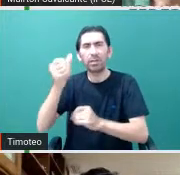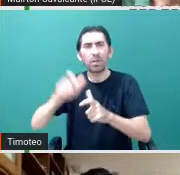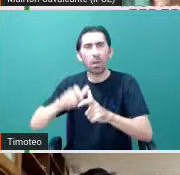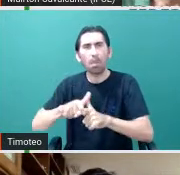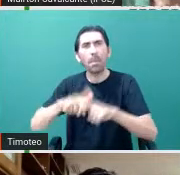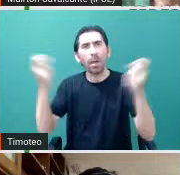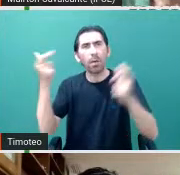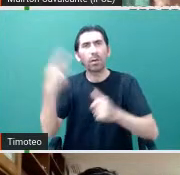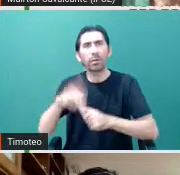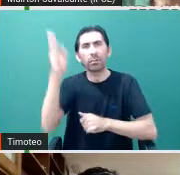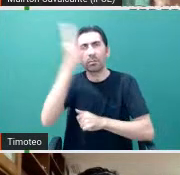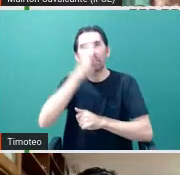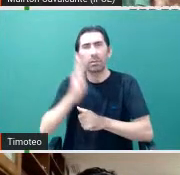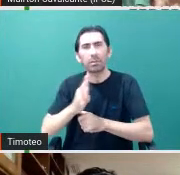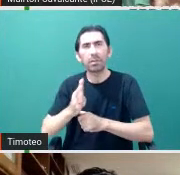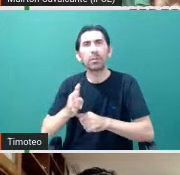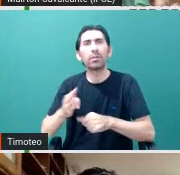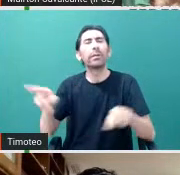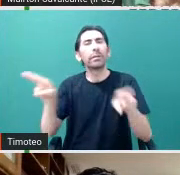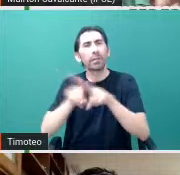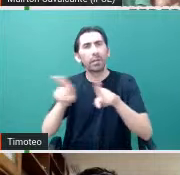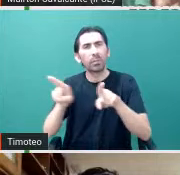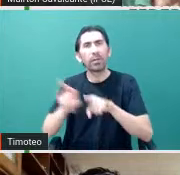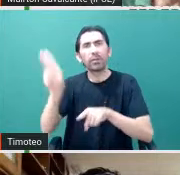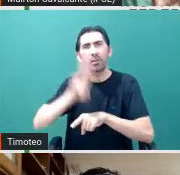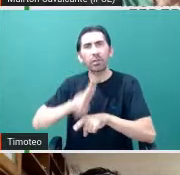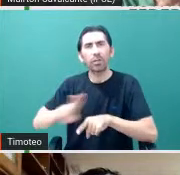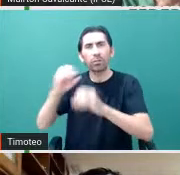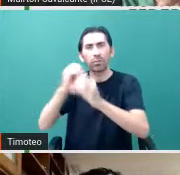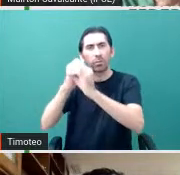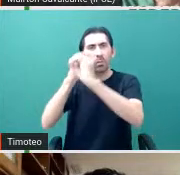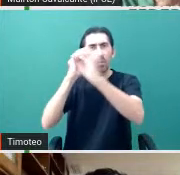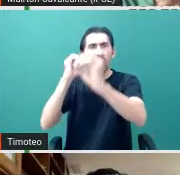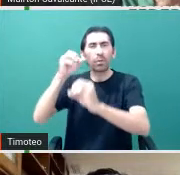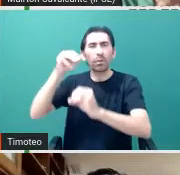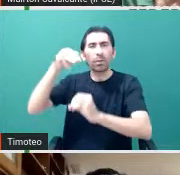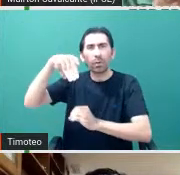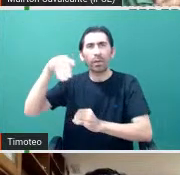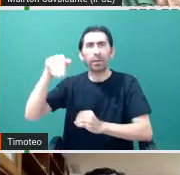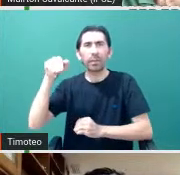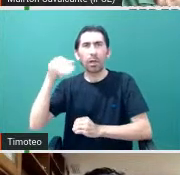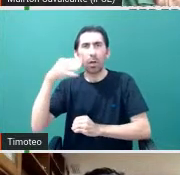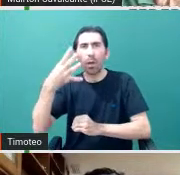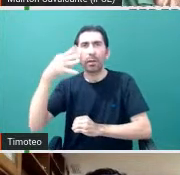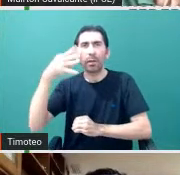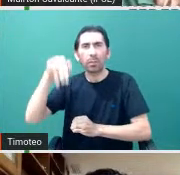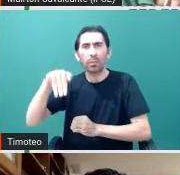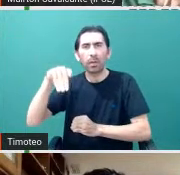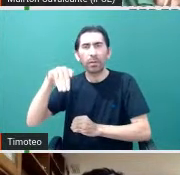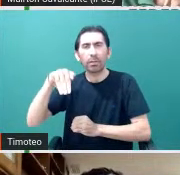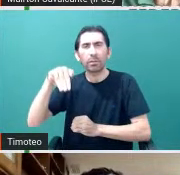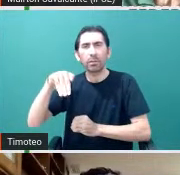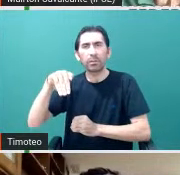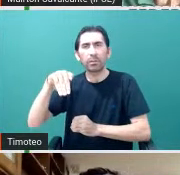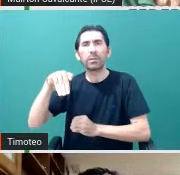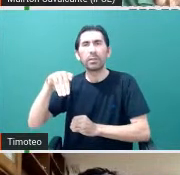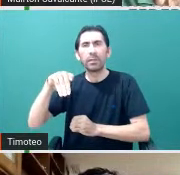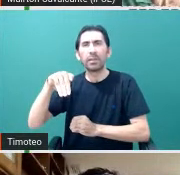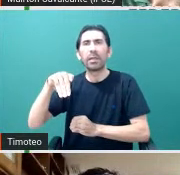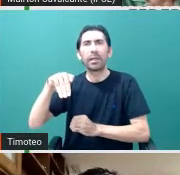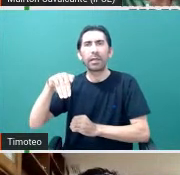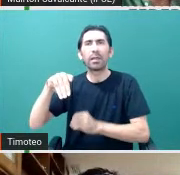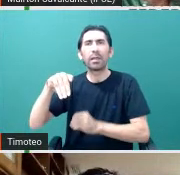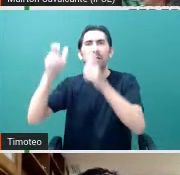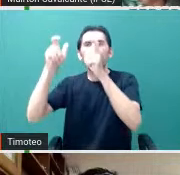mas também uso o telescópio de 4 metros, chamado Soar, que fica no Chile.